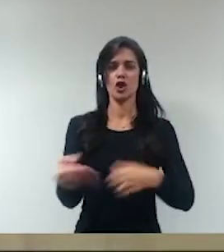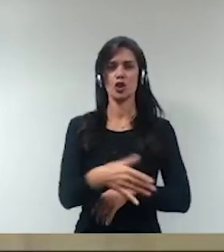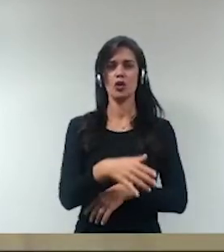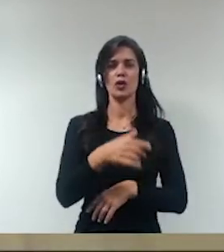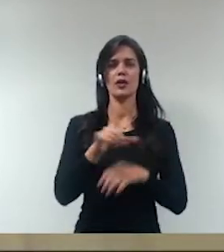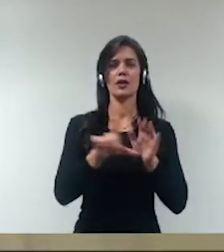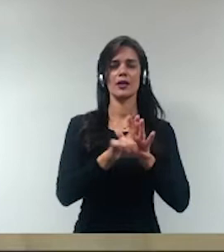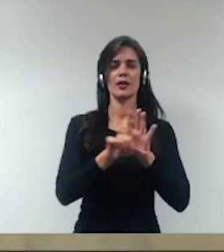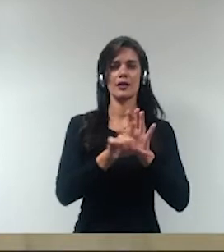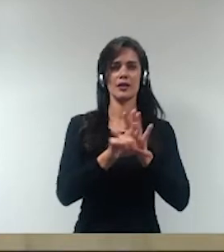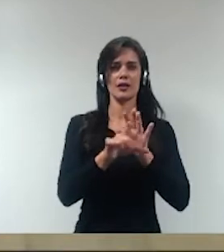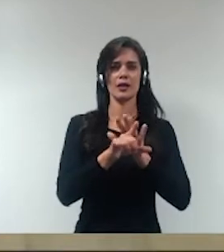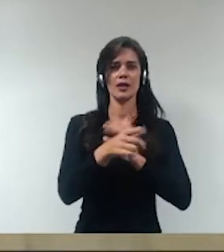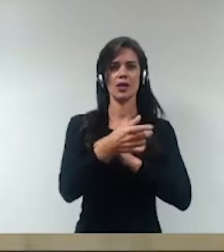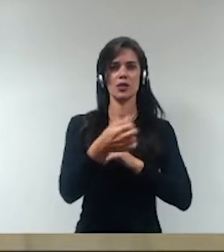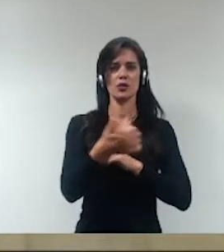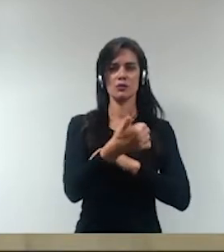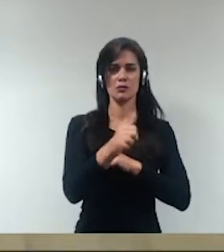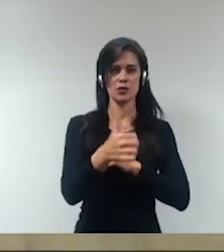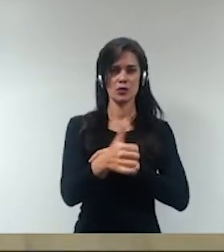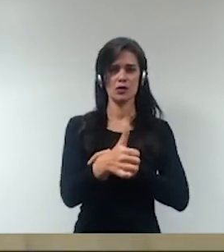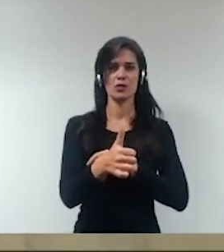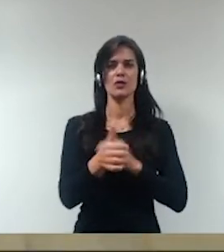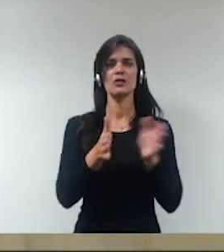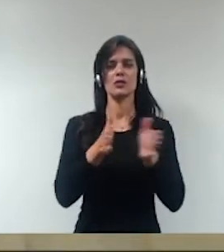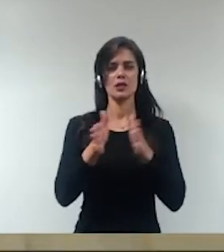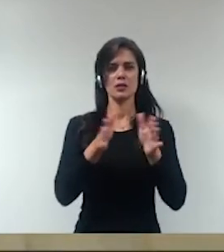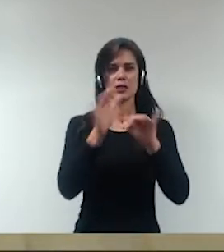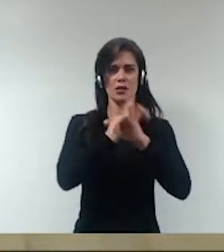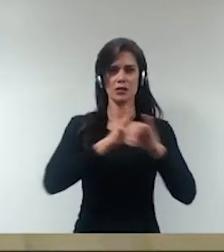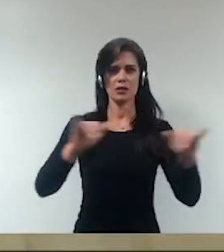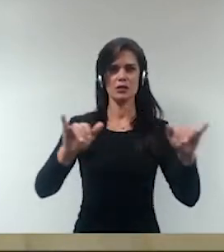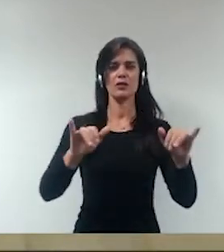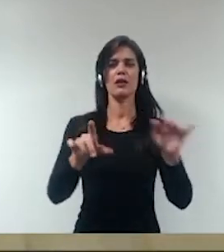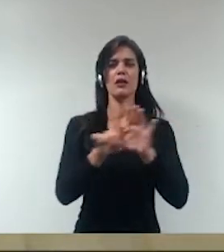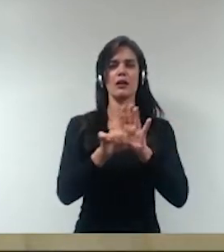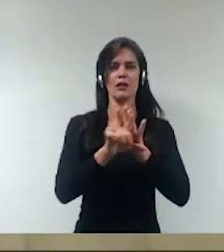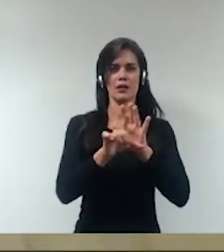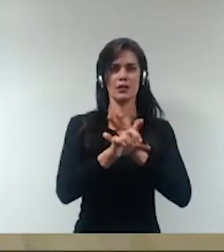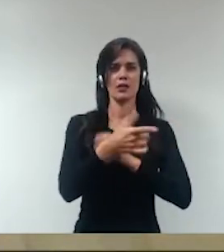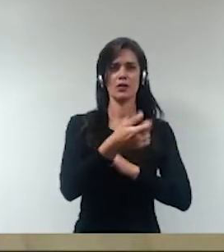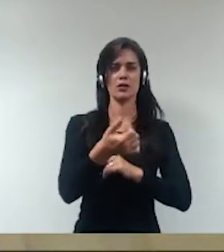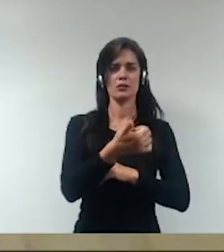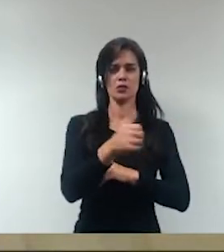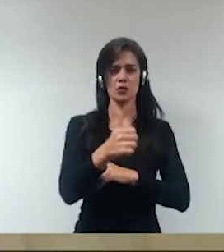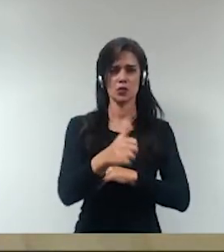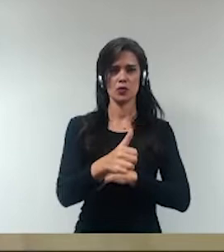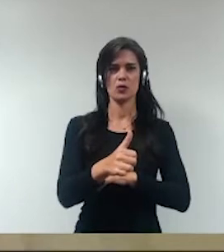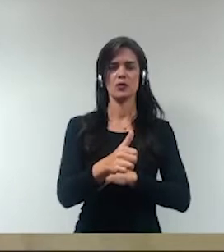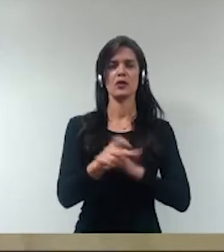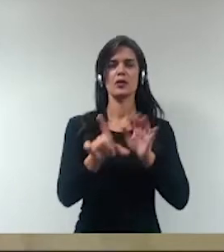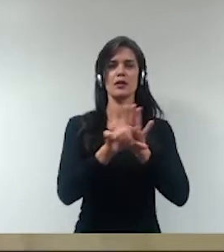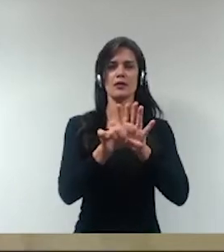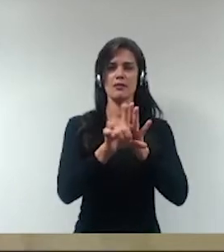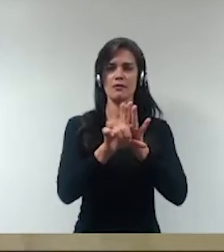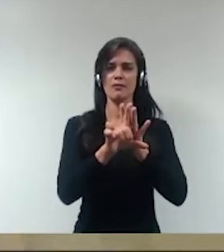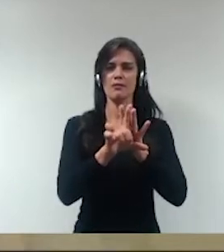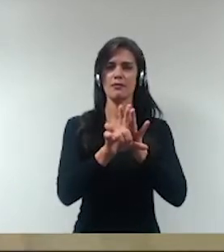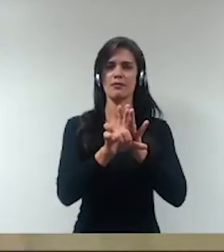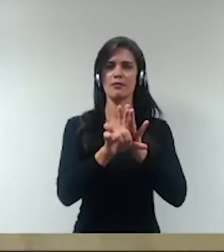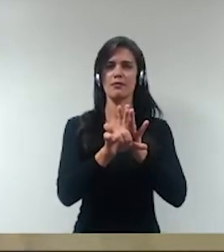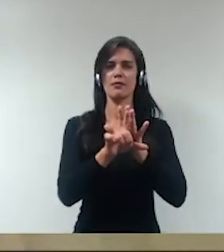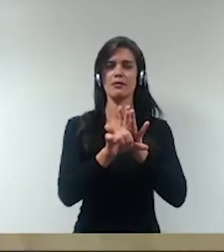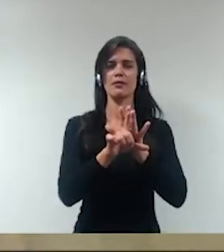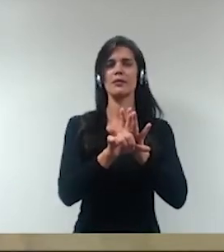12.527 de 2011, de acesso à informação, a lei 12.529 de 2011, a lei chamada lei